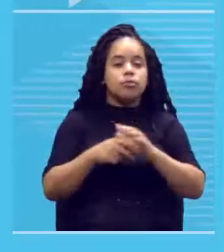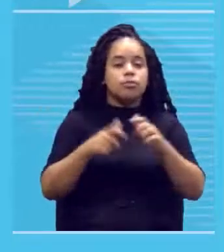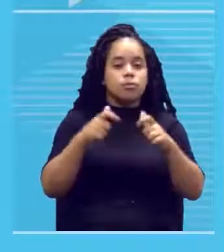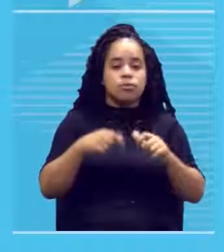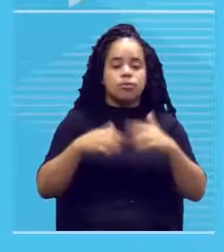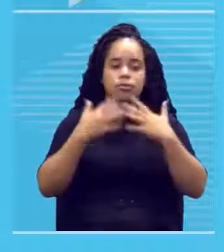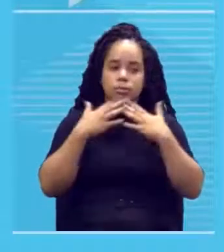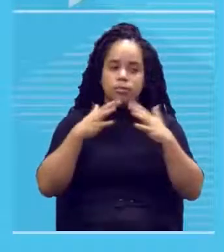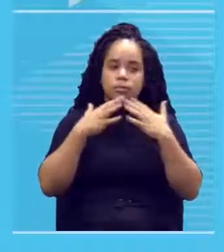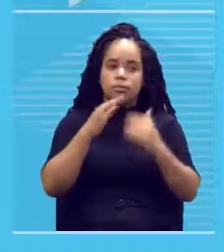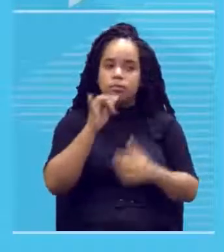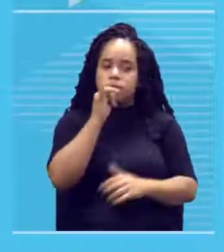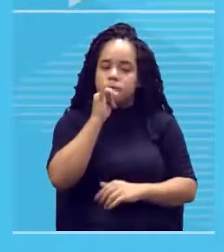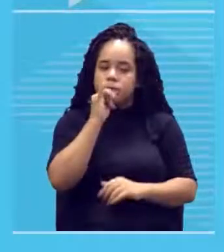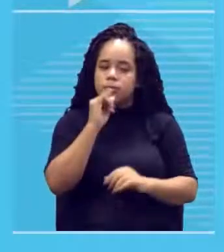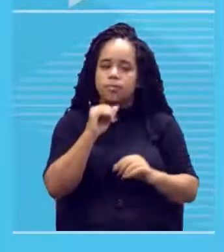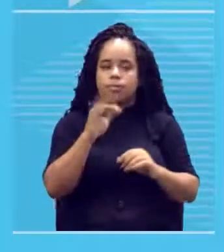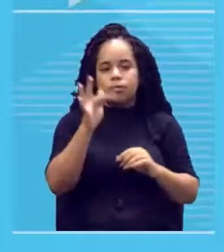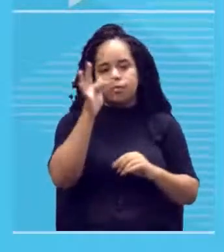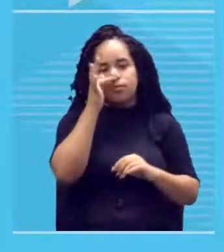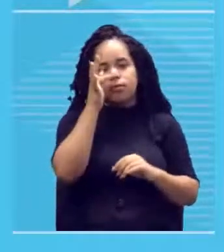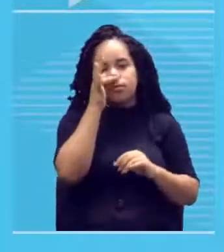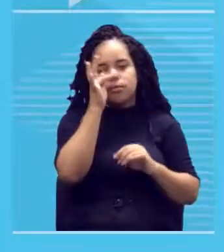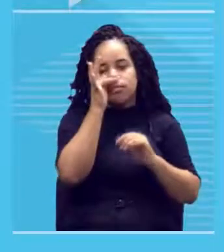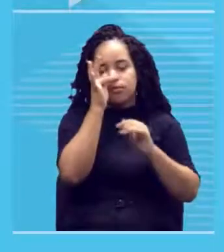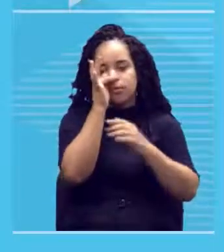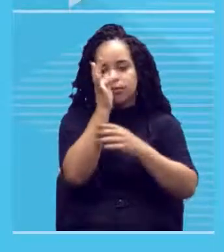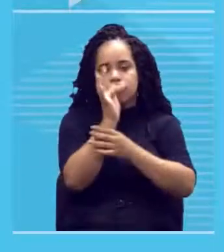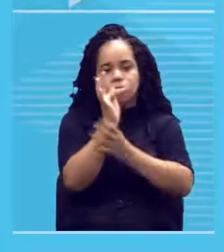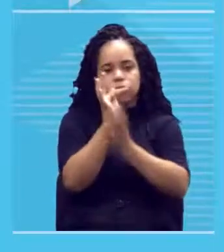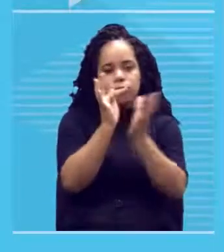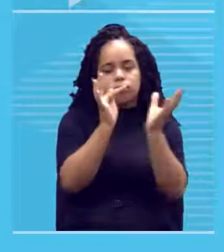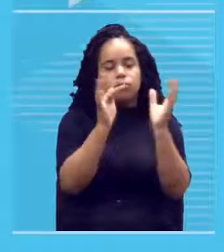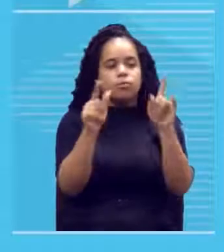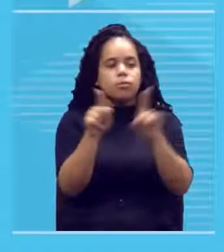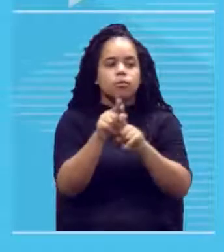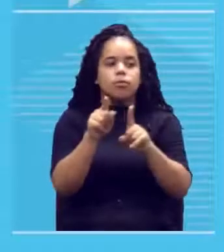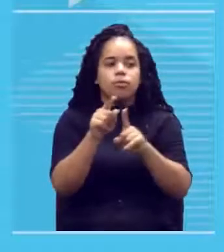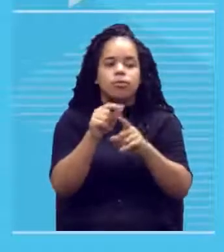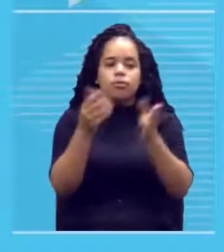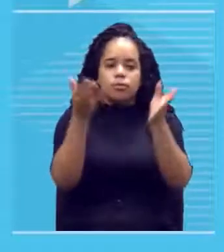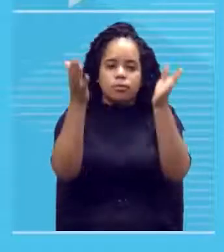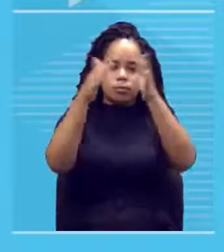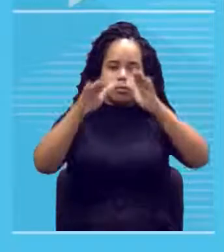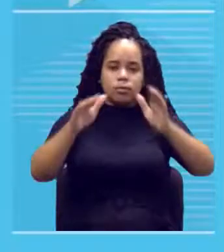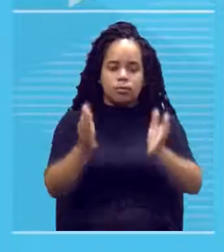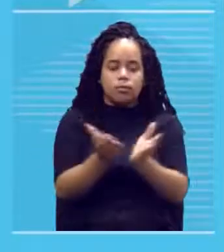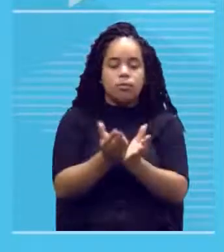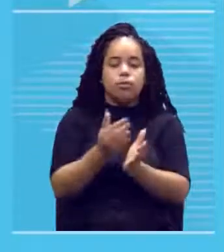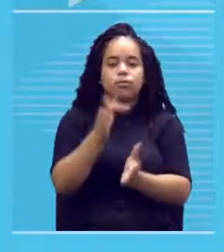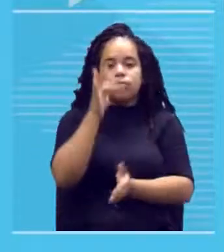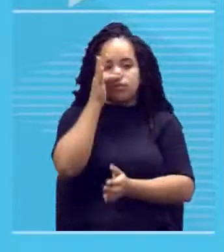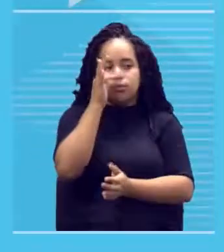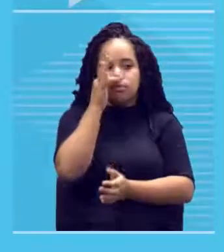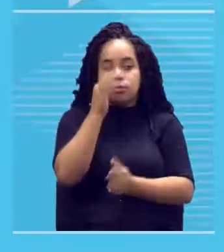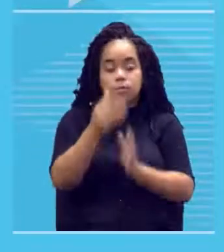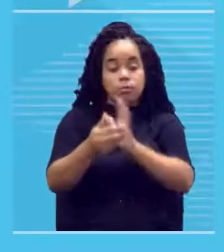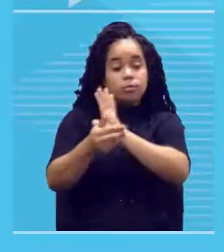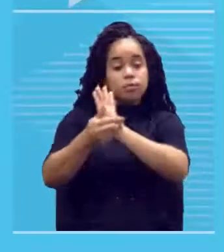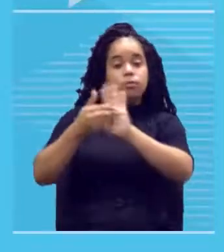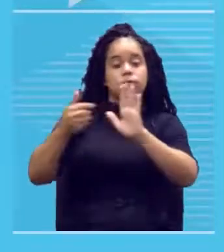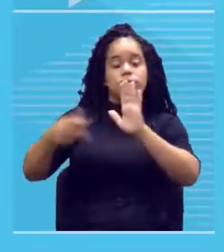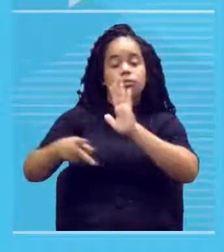um ramo de flores, um ramalhete, um vaso com flores, você tirou as flores do natural, lá do pé,